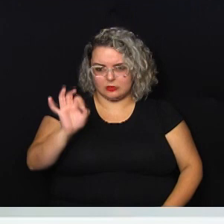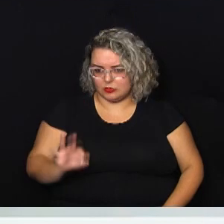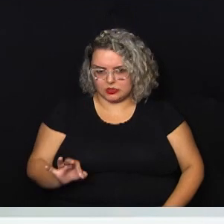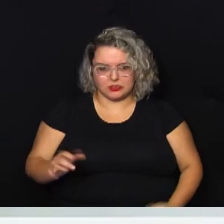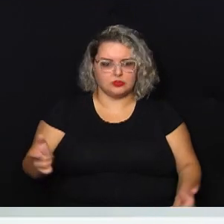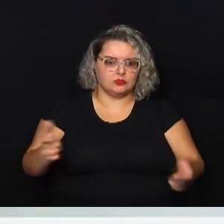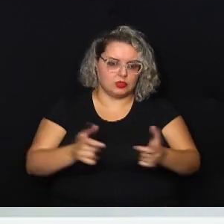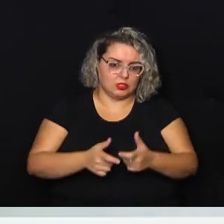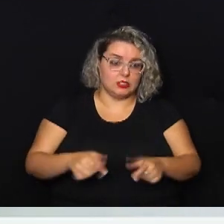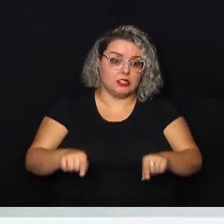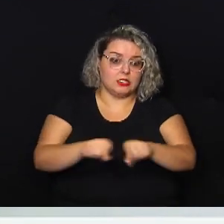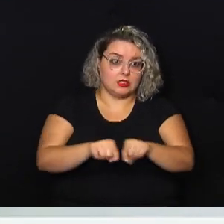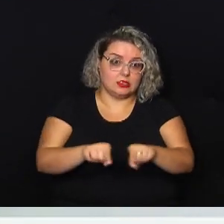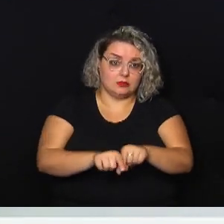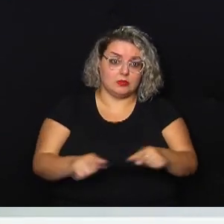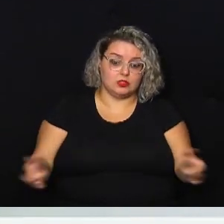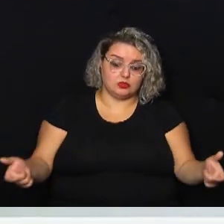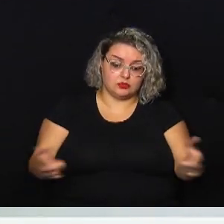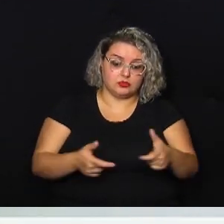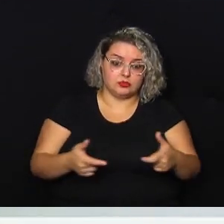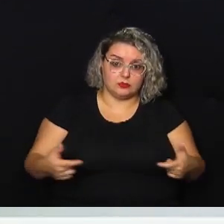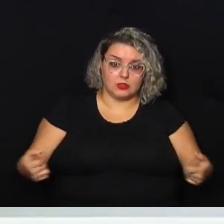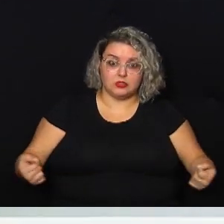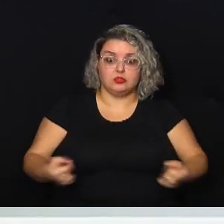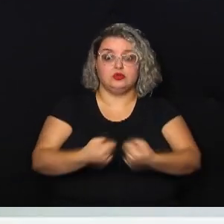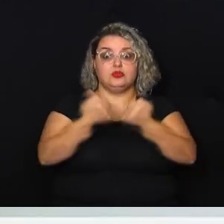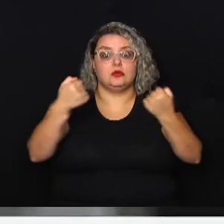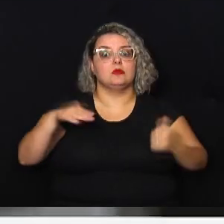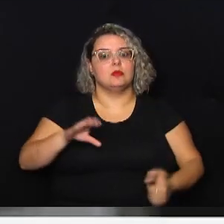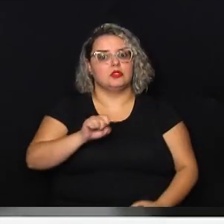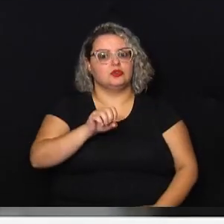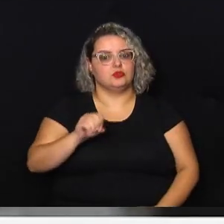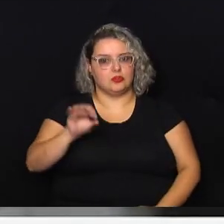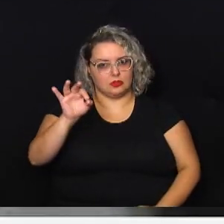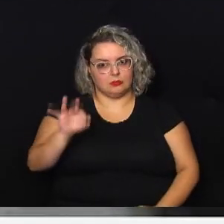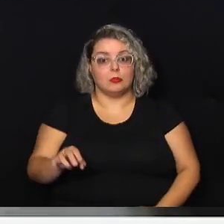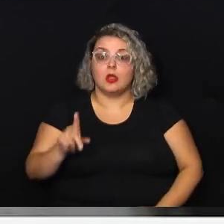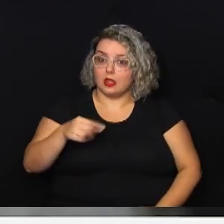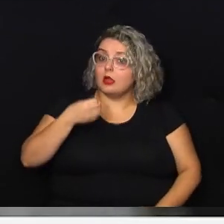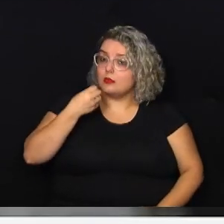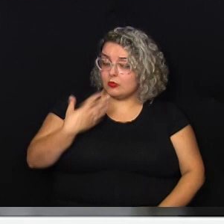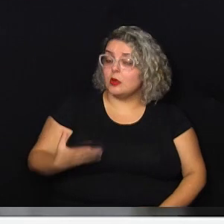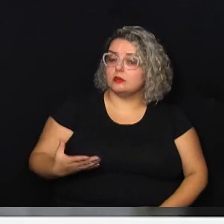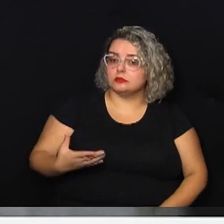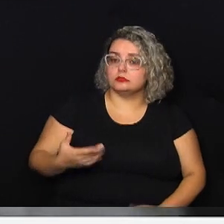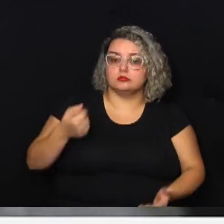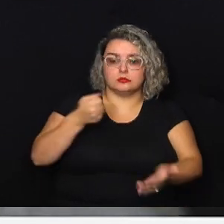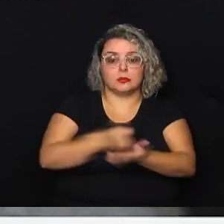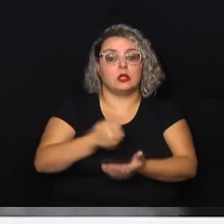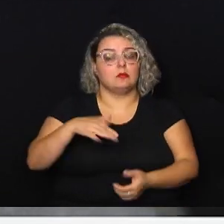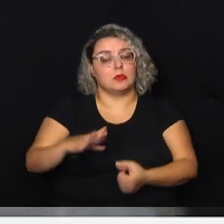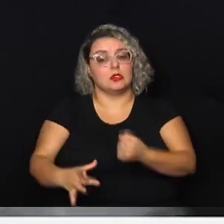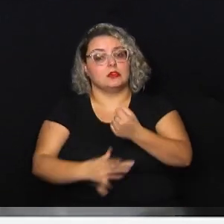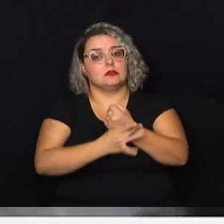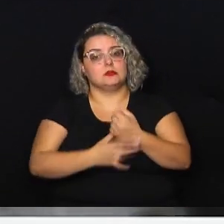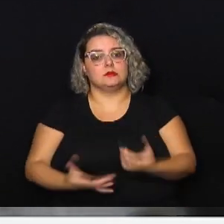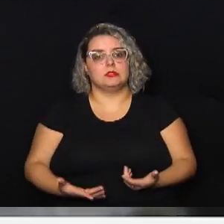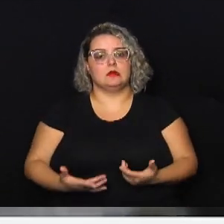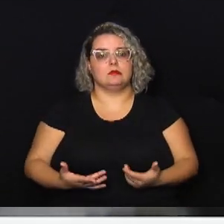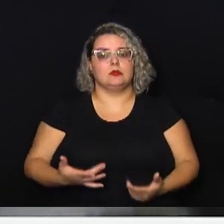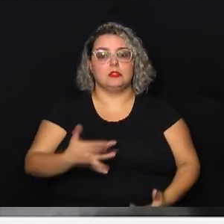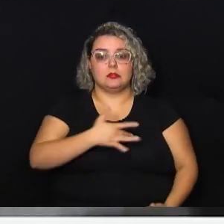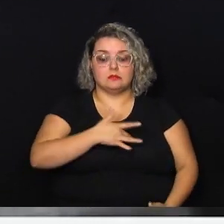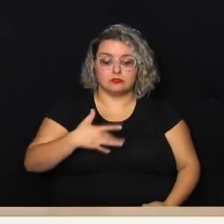e diminuído também os conflitos em mais de 80% Isso é muito bom porque garante mais segurança e